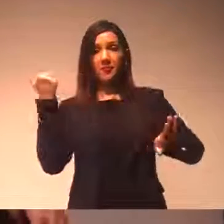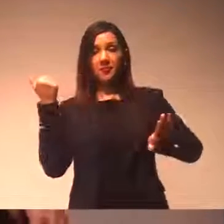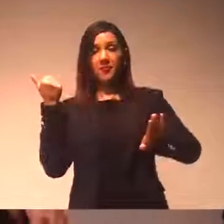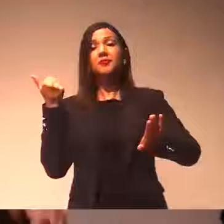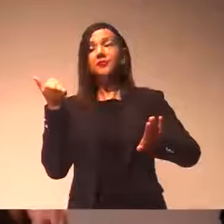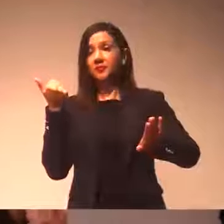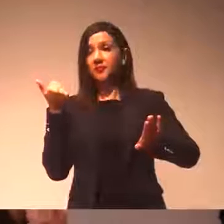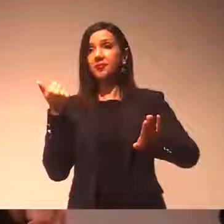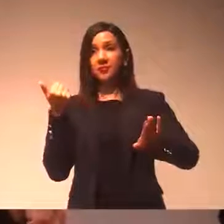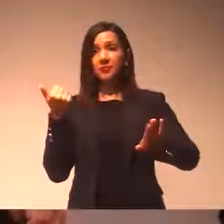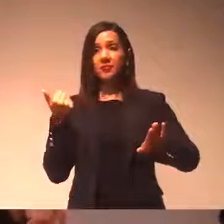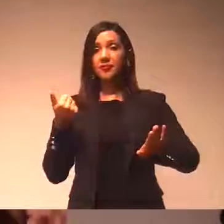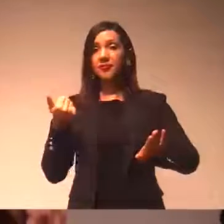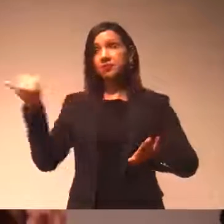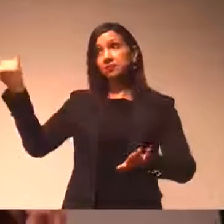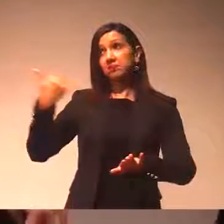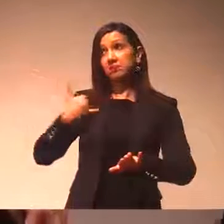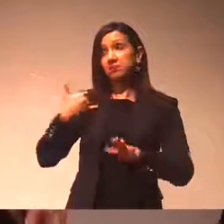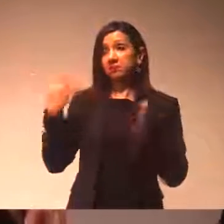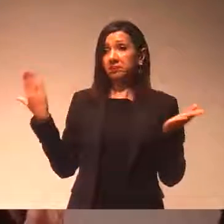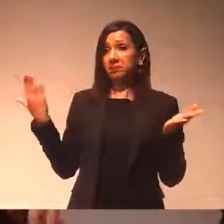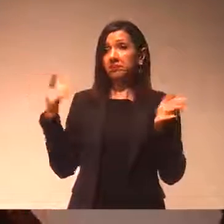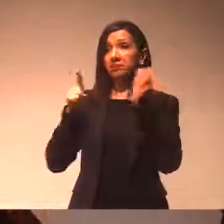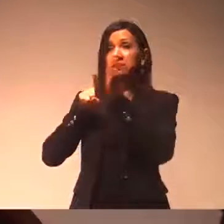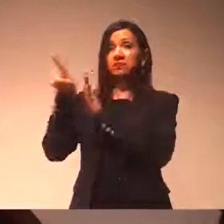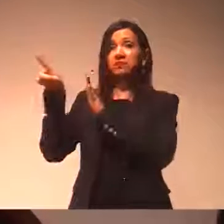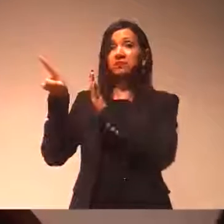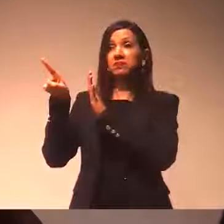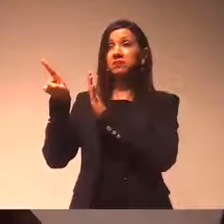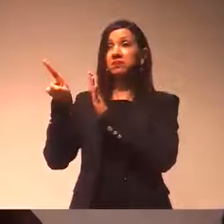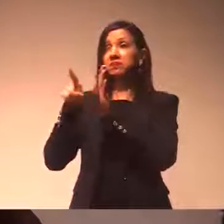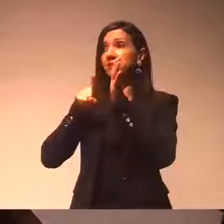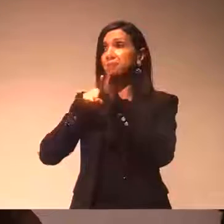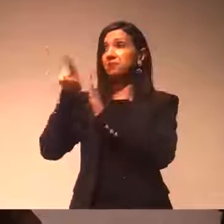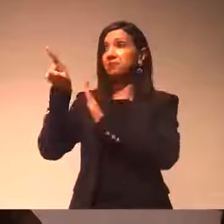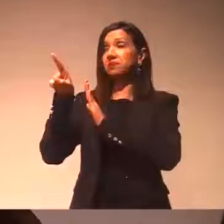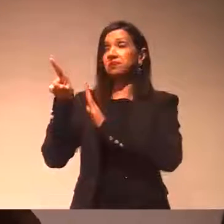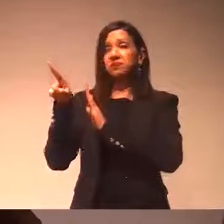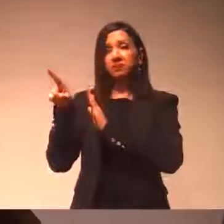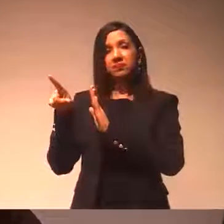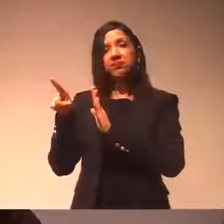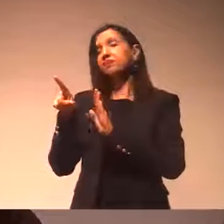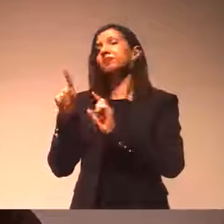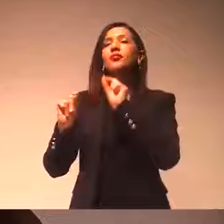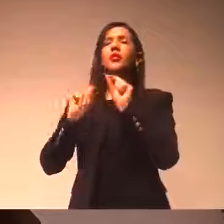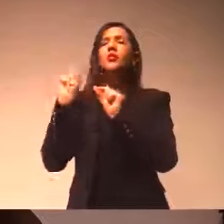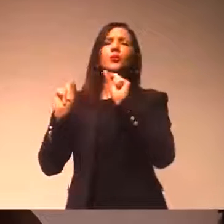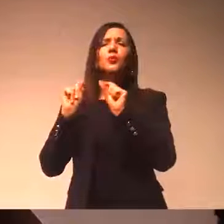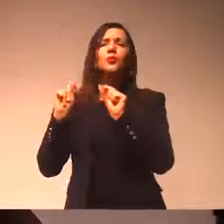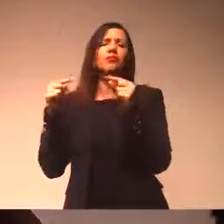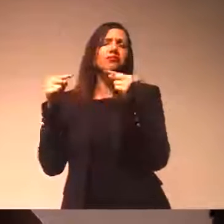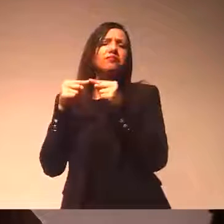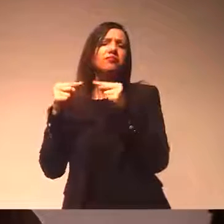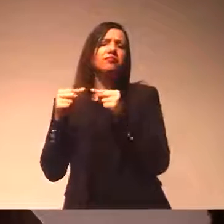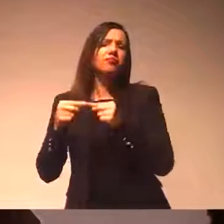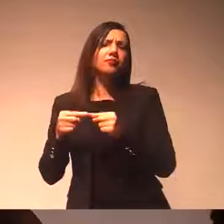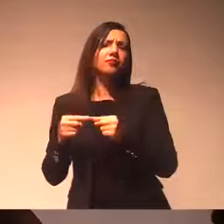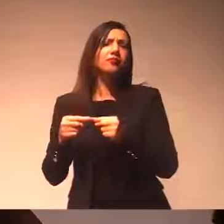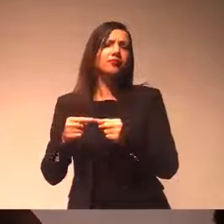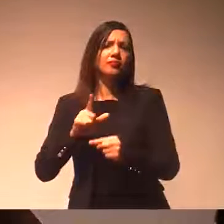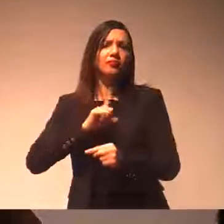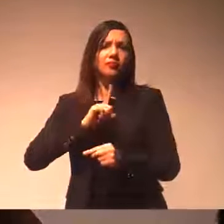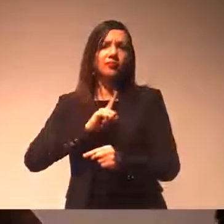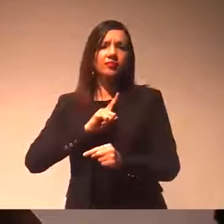Ele disse que iria fazer isso, e eu perguntei até agora há pouco aqui, que disseram que agora à tarde entrou, acho que foi uma questão de bom senso, revista um desgaste